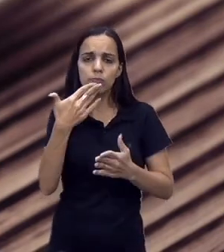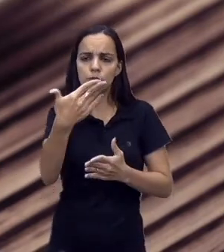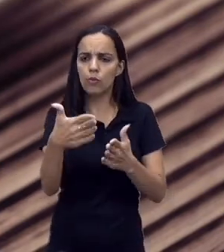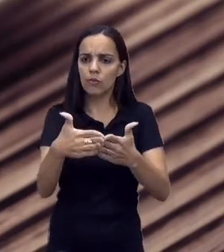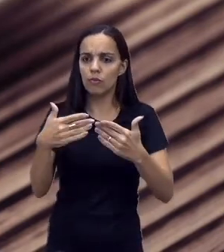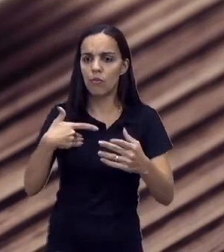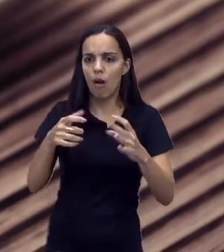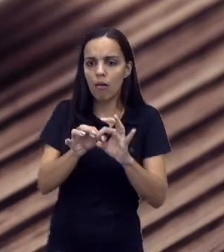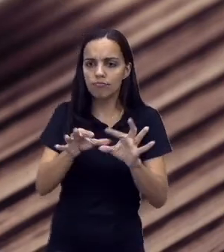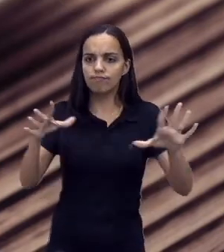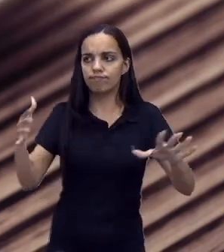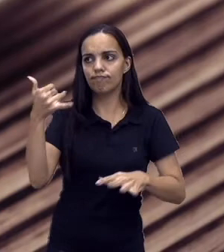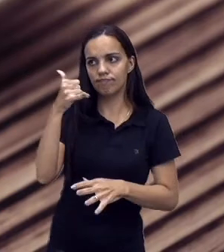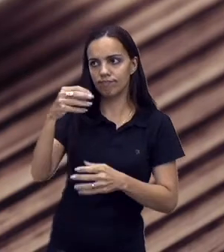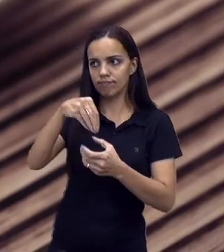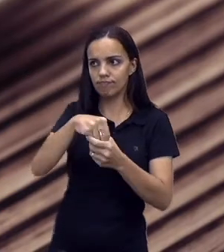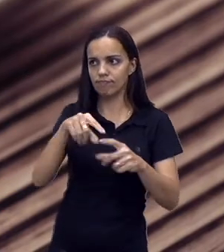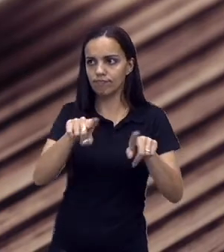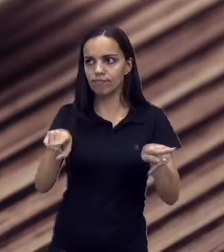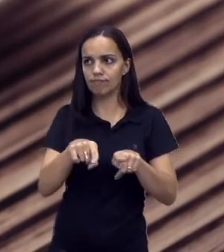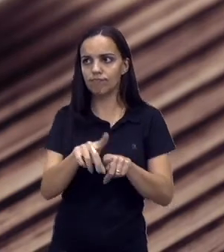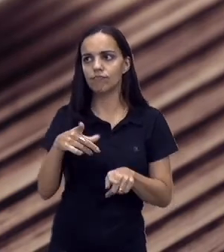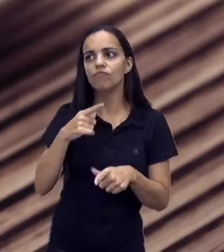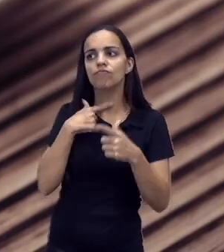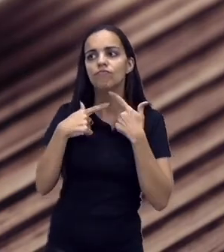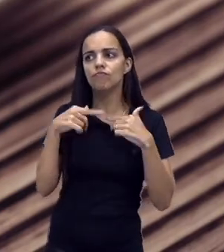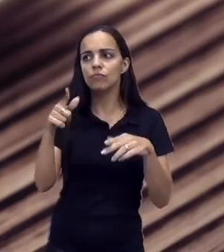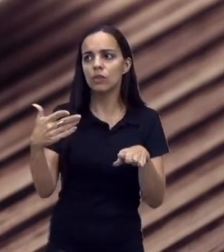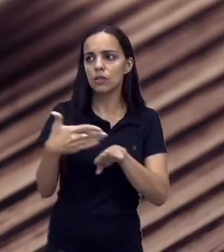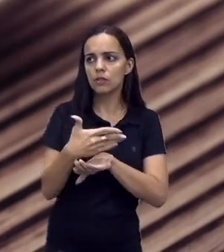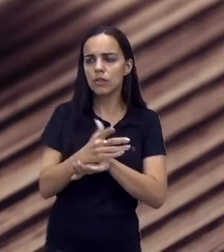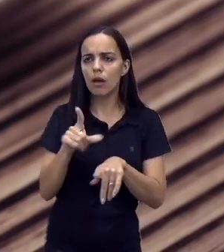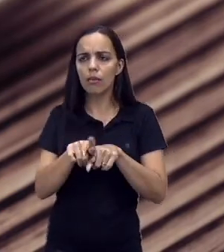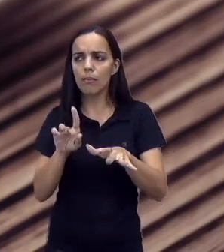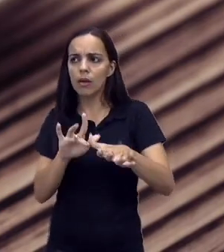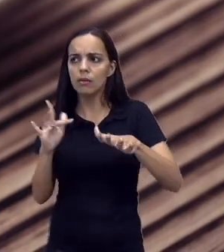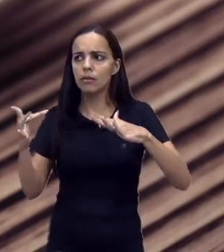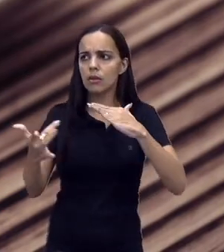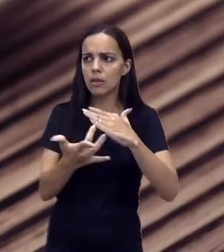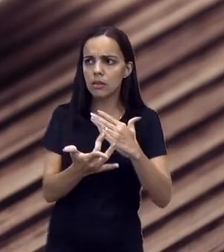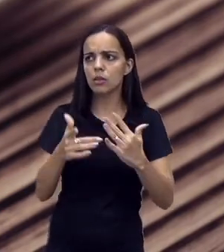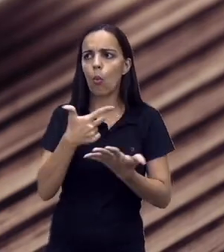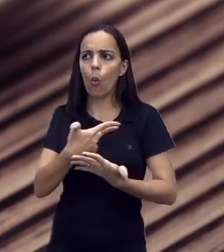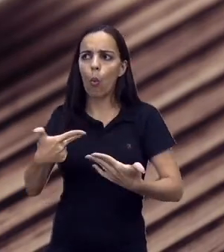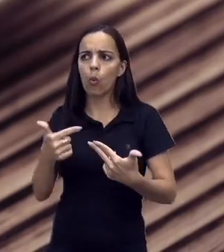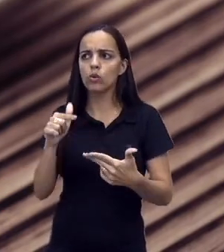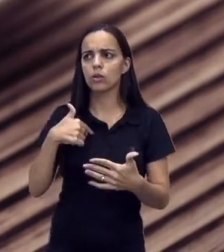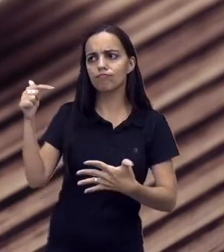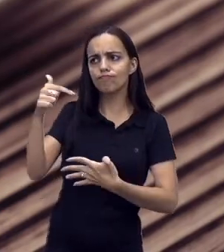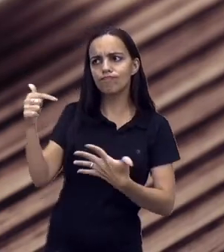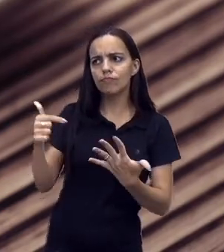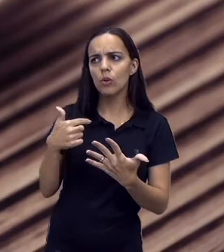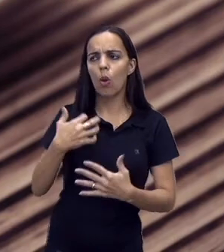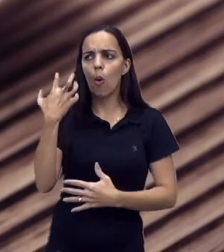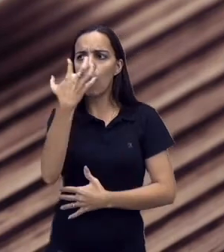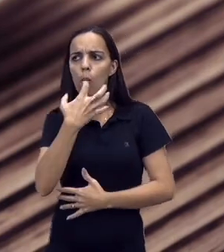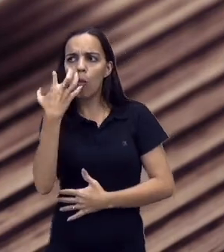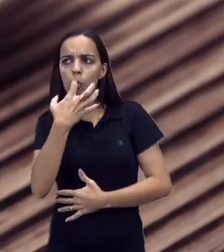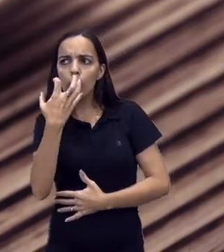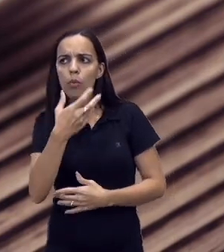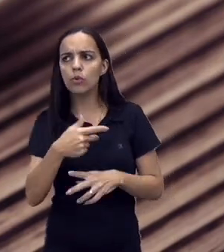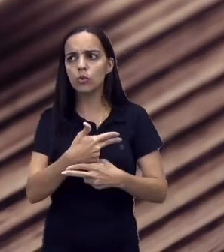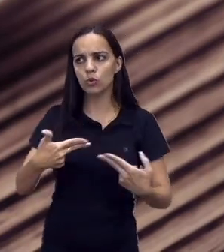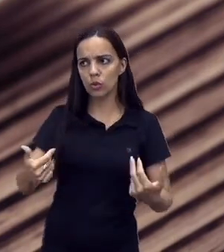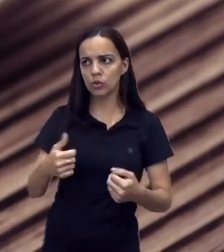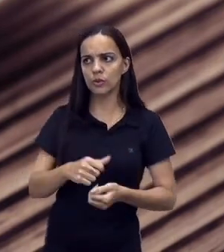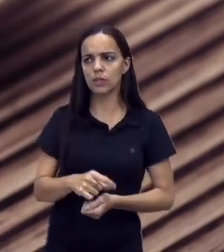internet para jogos, músicas, redes sociais e livros divertidos. Em questão da música, se os alunos